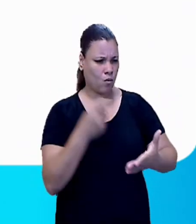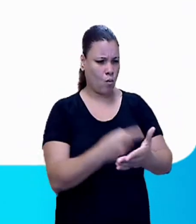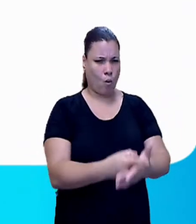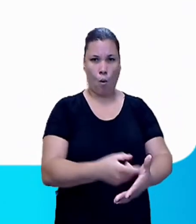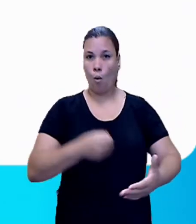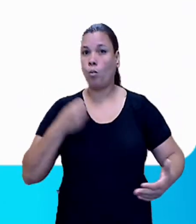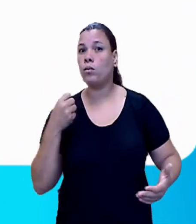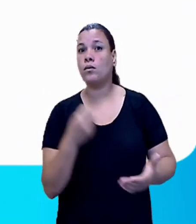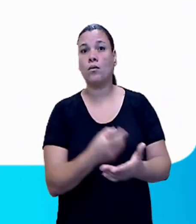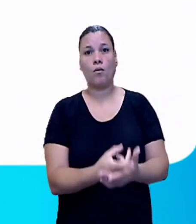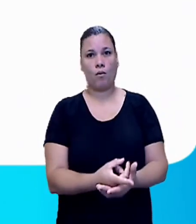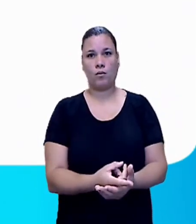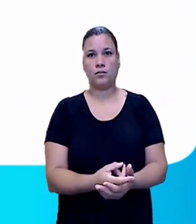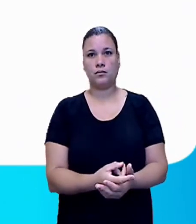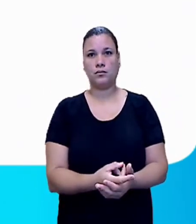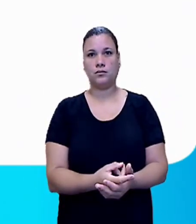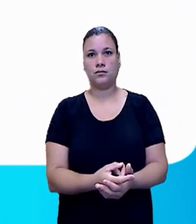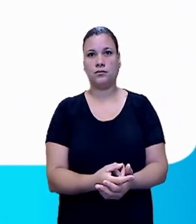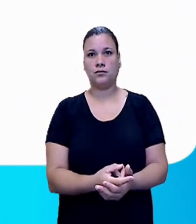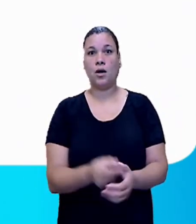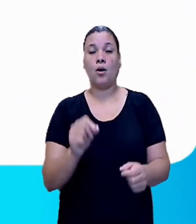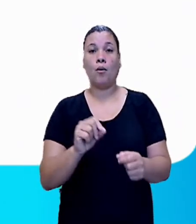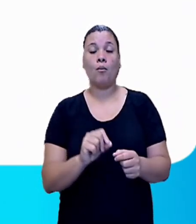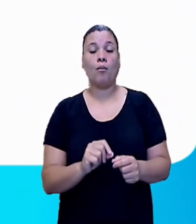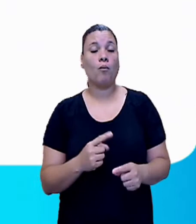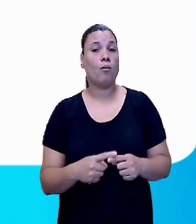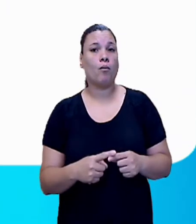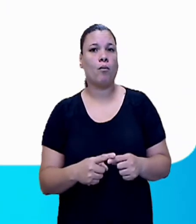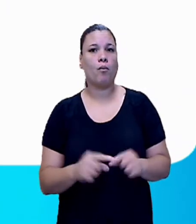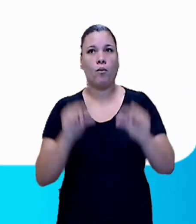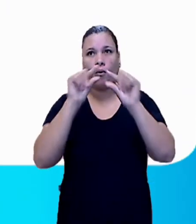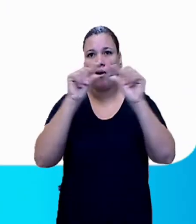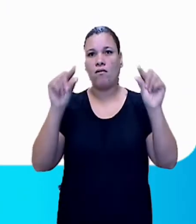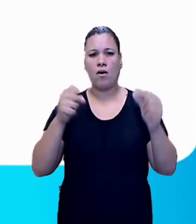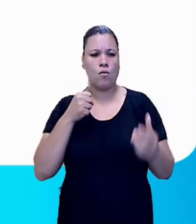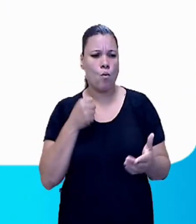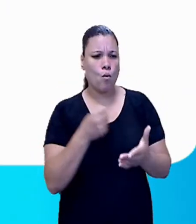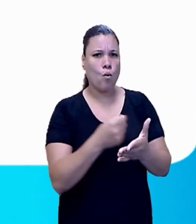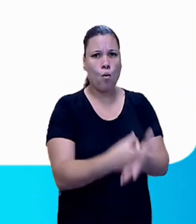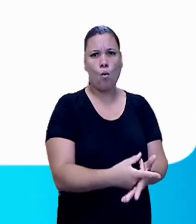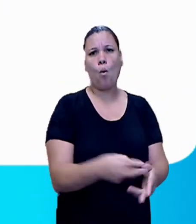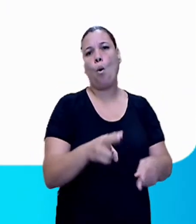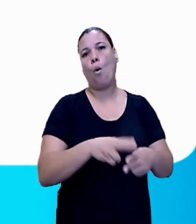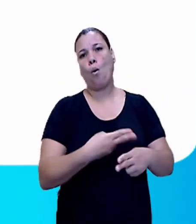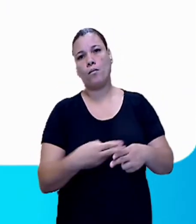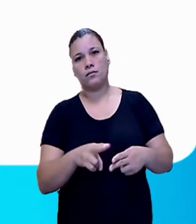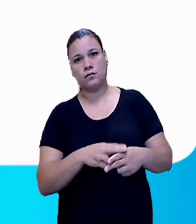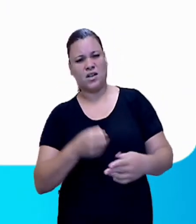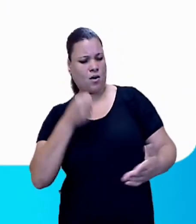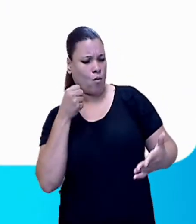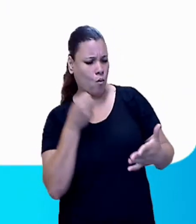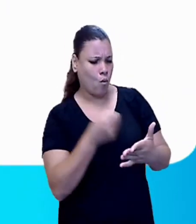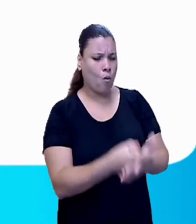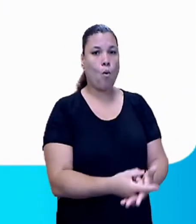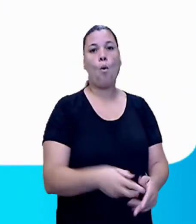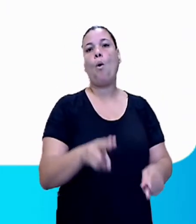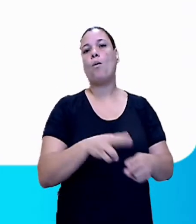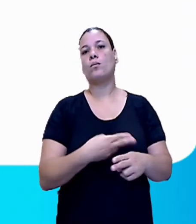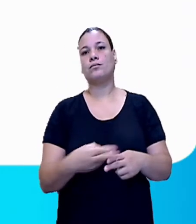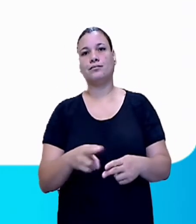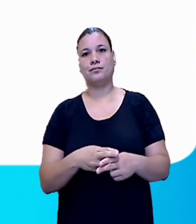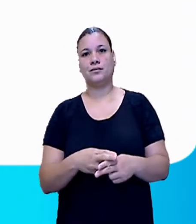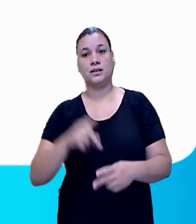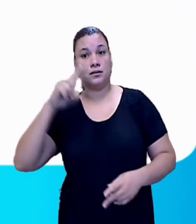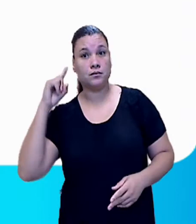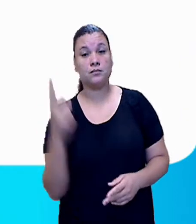Dessa propaganda. Compre, batom, compre, batom, né? Isso mesmo. Então, esses são os recursos utilizados.